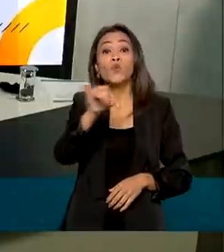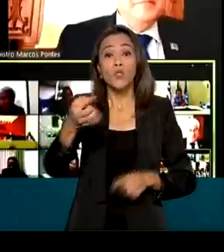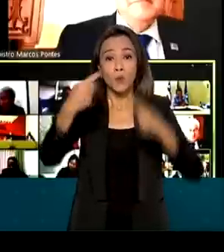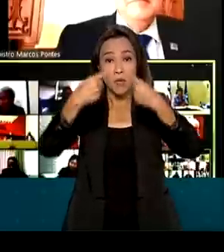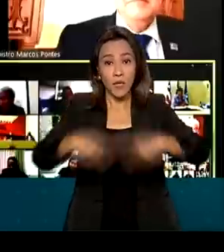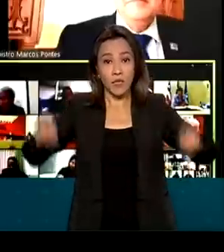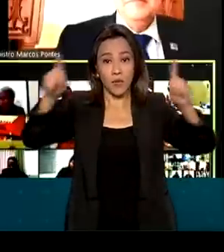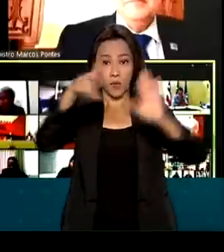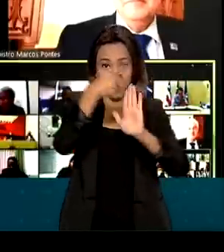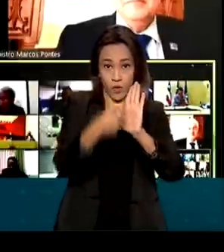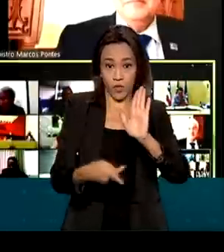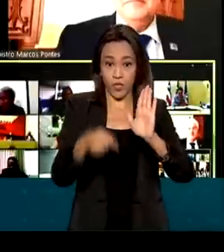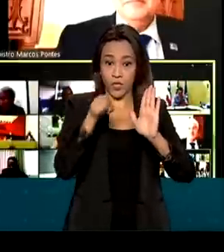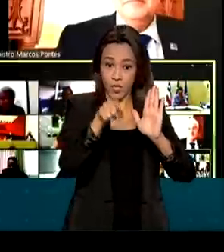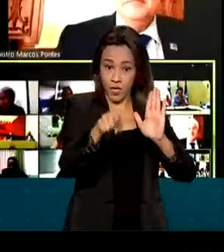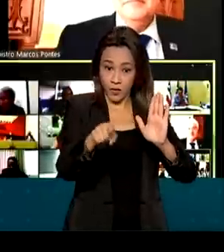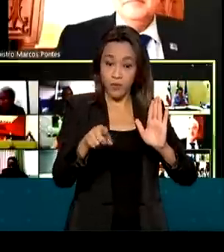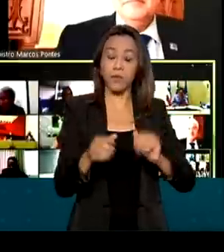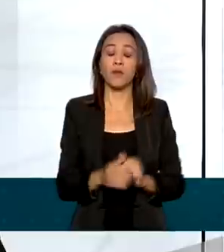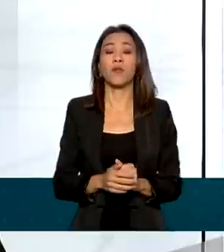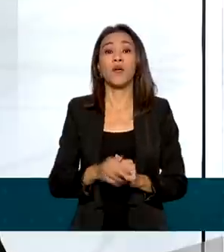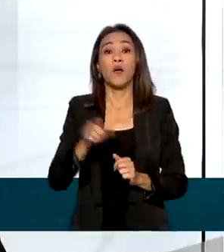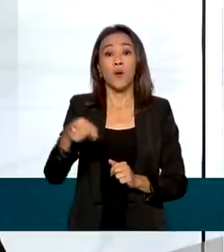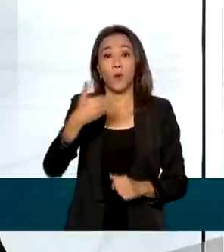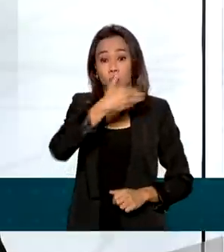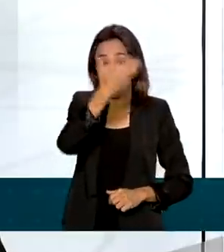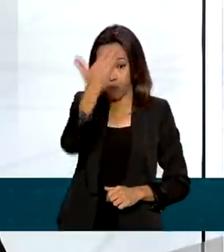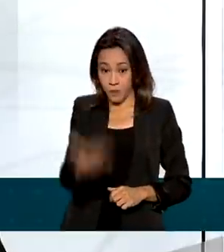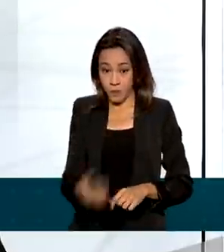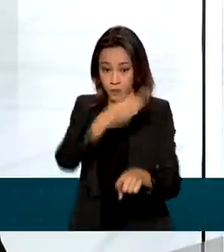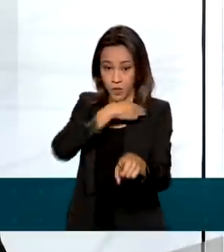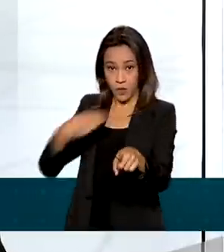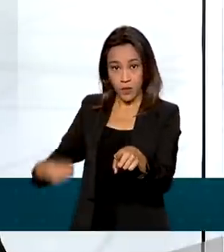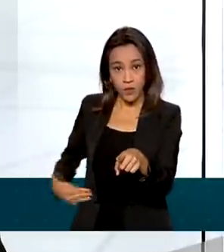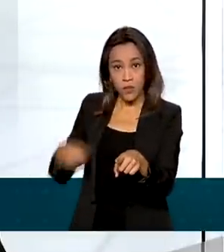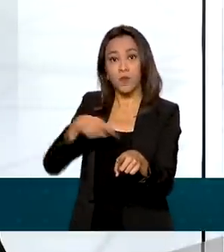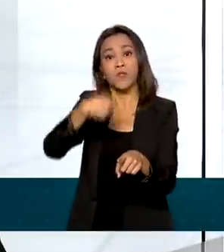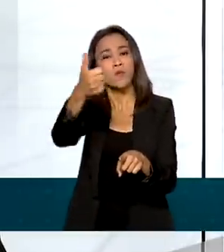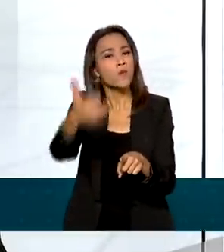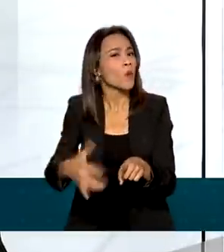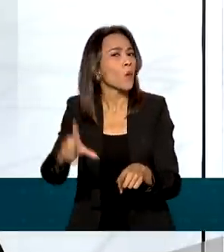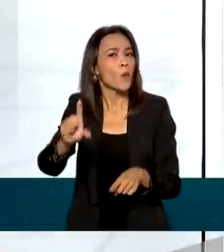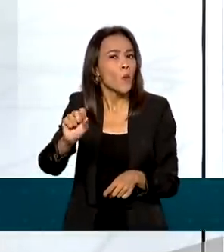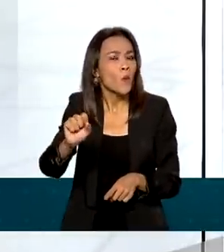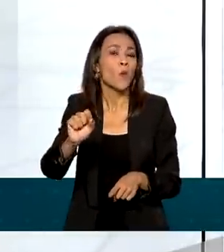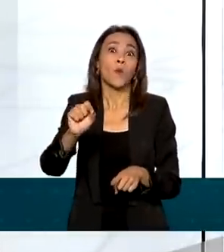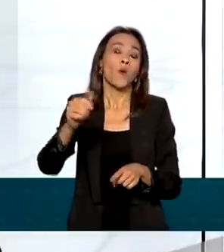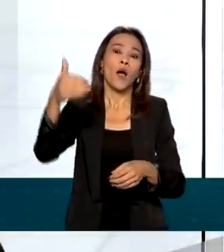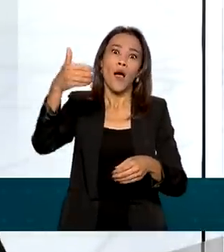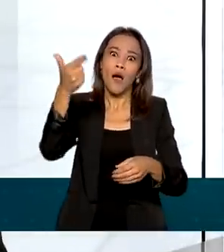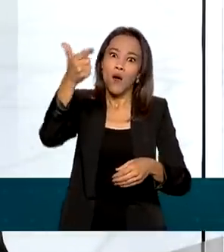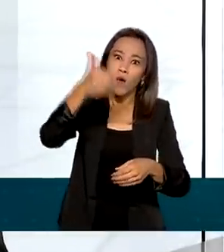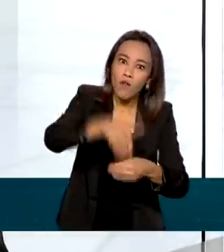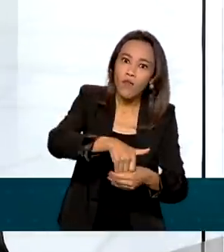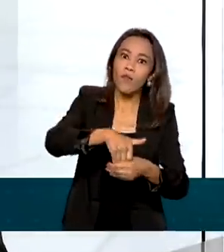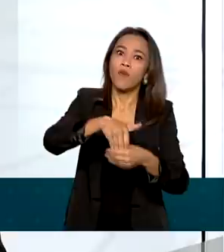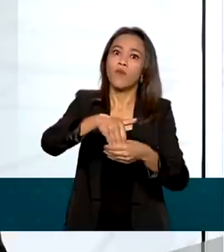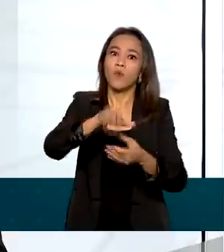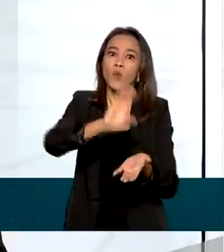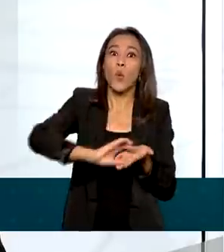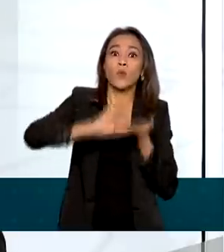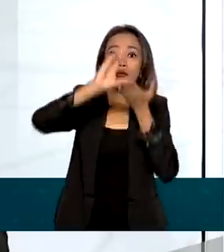Destinos Turísticos Inteligentes, o ministro Gilson Machado falou da reeleição do Brasil para o Conselho